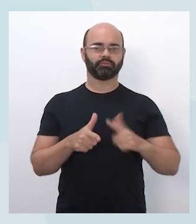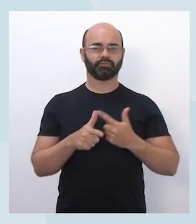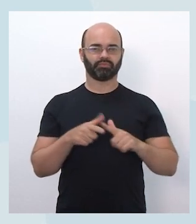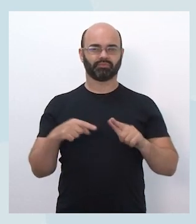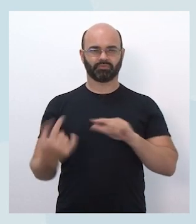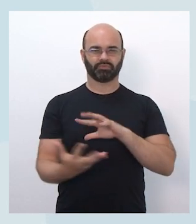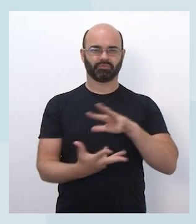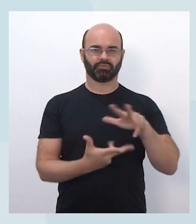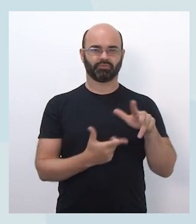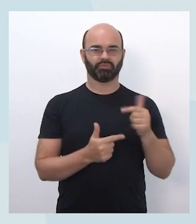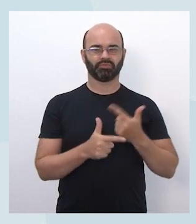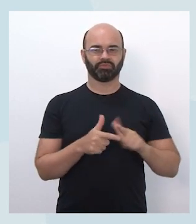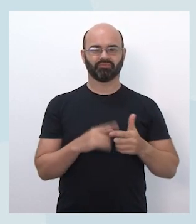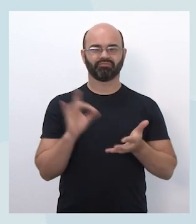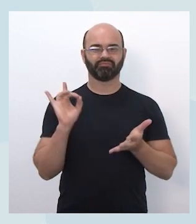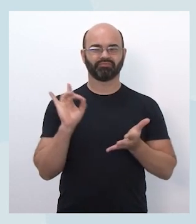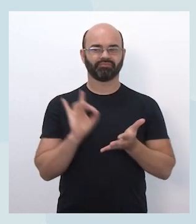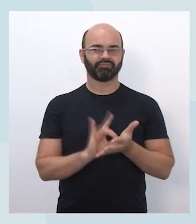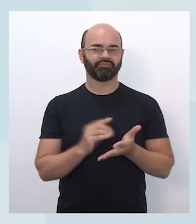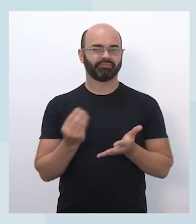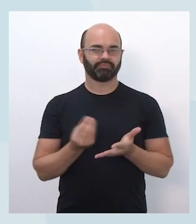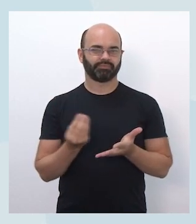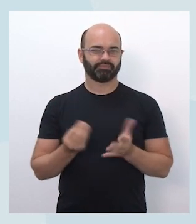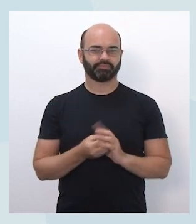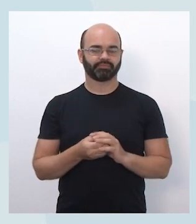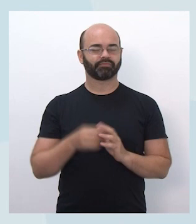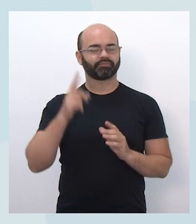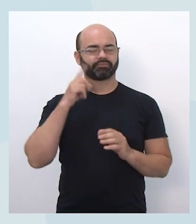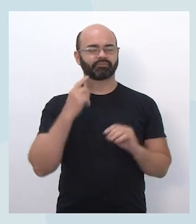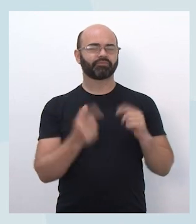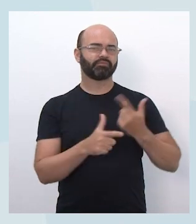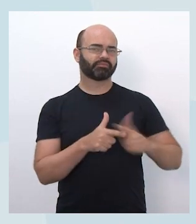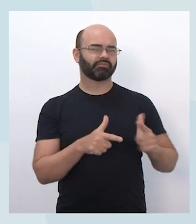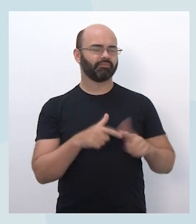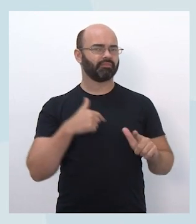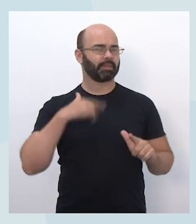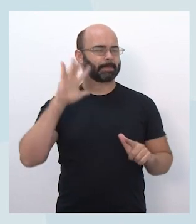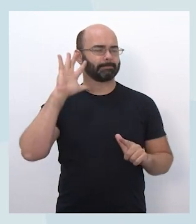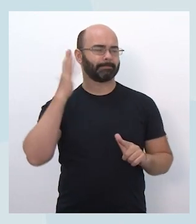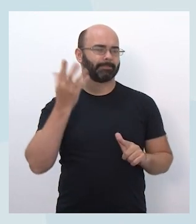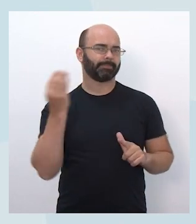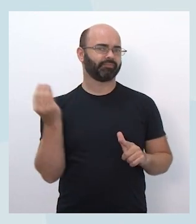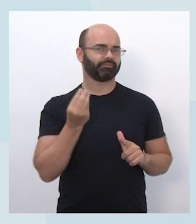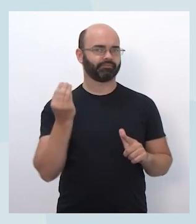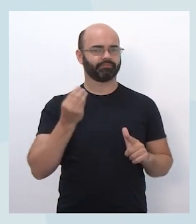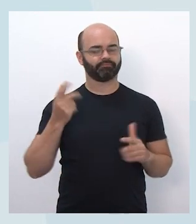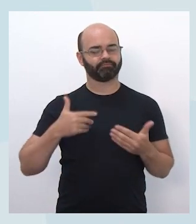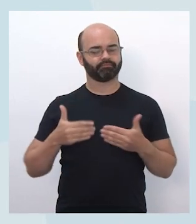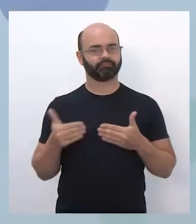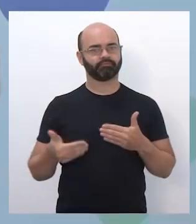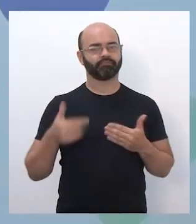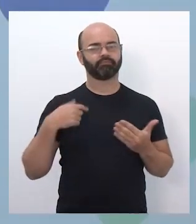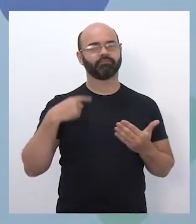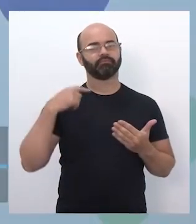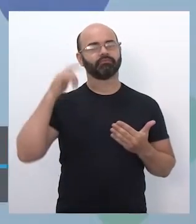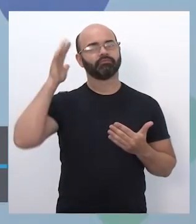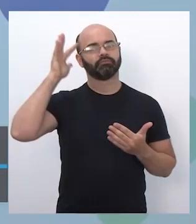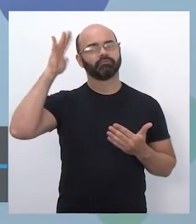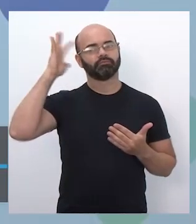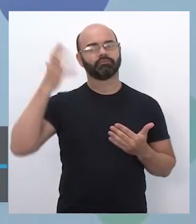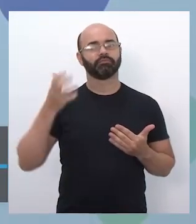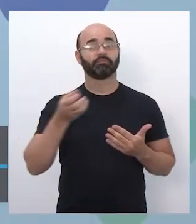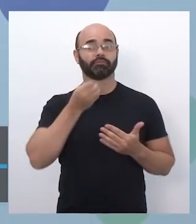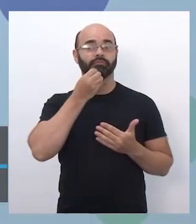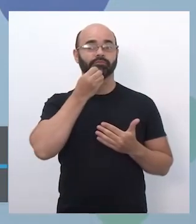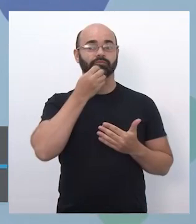que consideram significativos determinando como abordá-los e então agindo cooperativamente em busca de soluções, né. Então, uma abordagem muito mão na